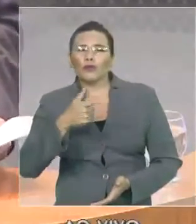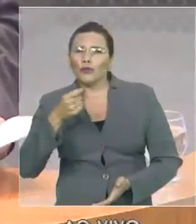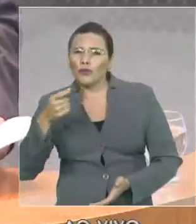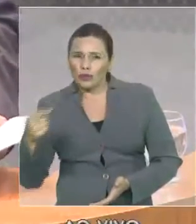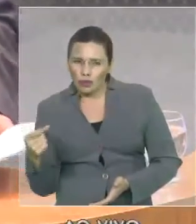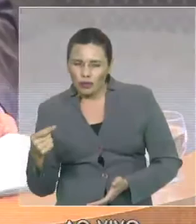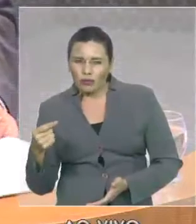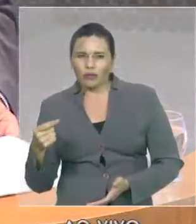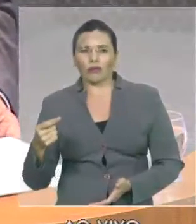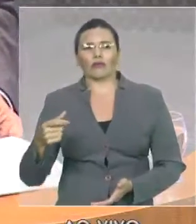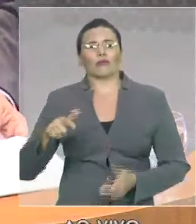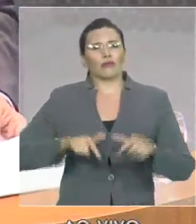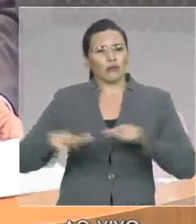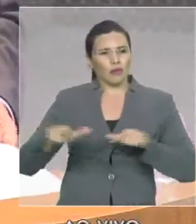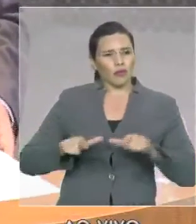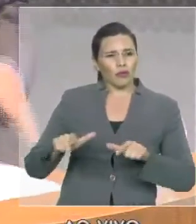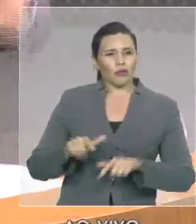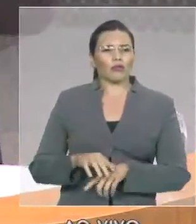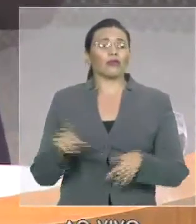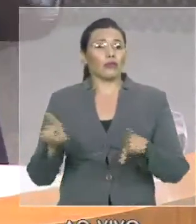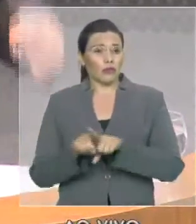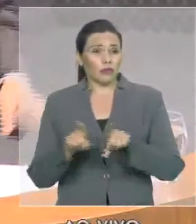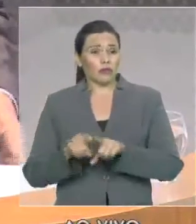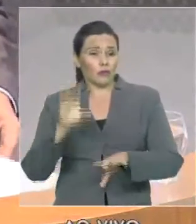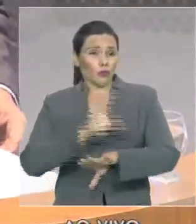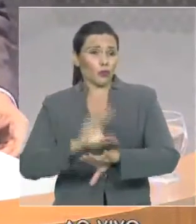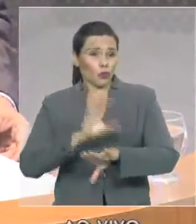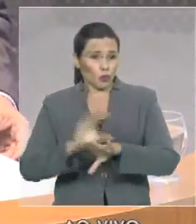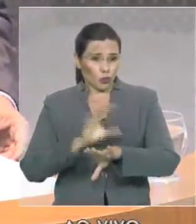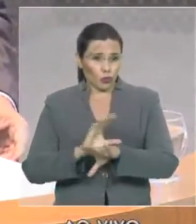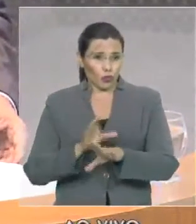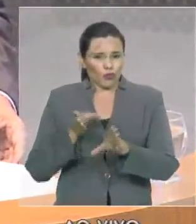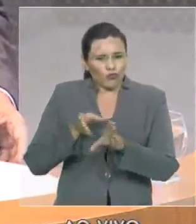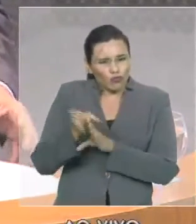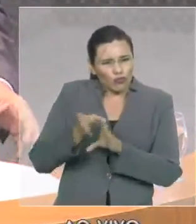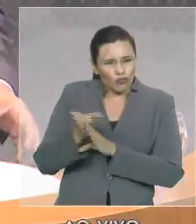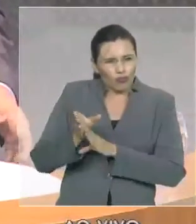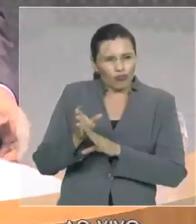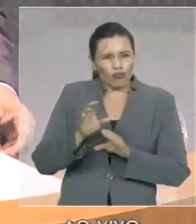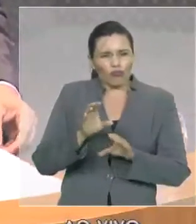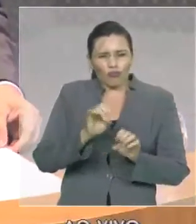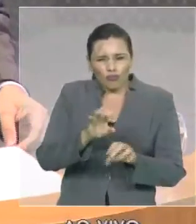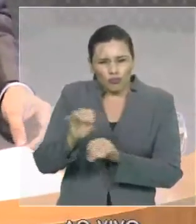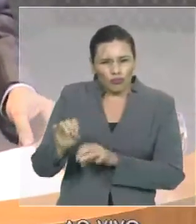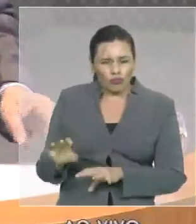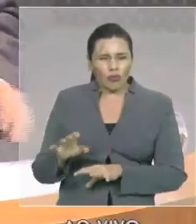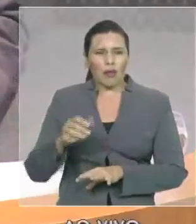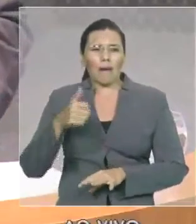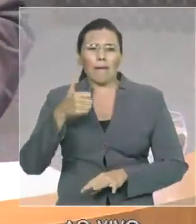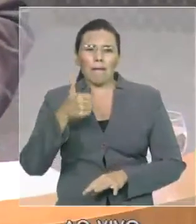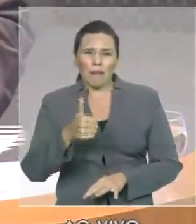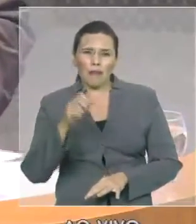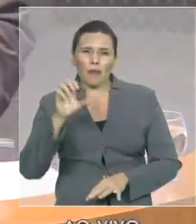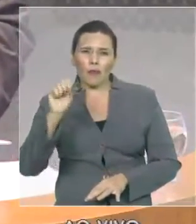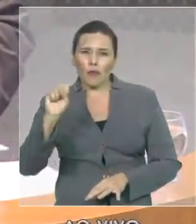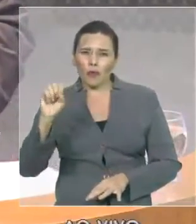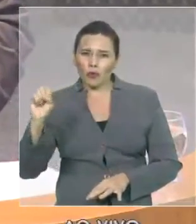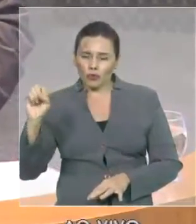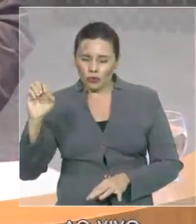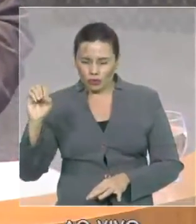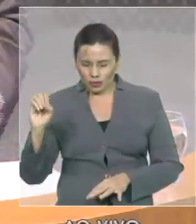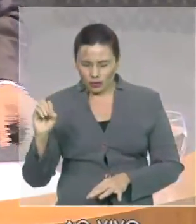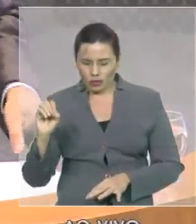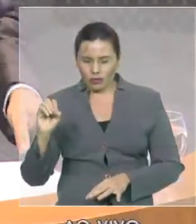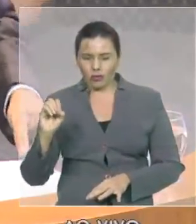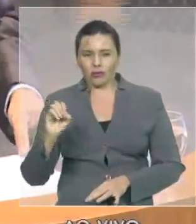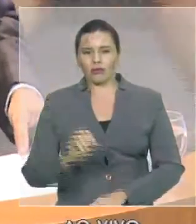.800 servidores além da recente abertura do concurso público para agente penitenciário o